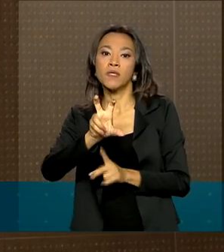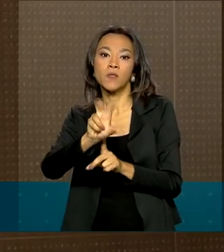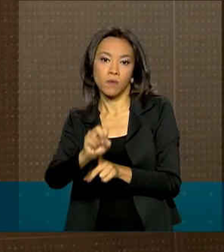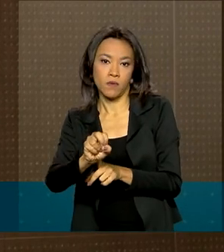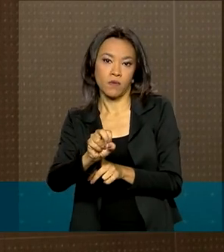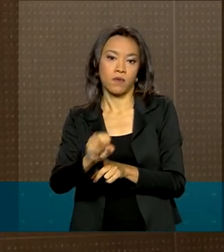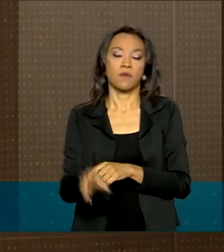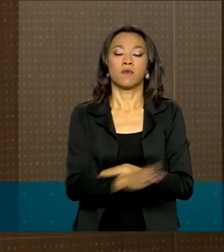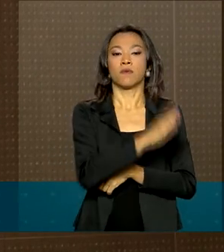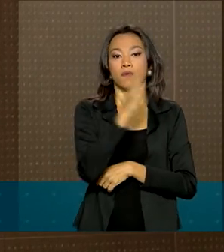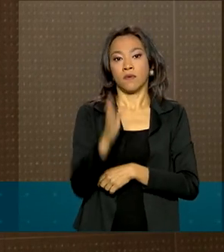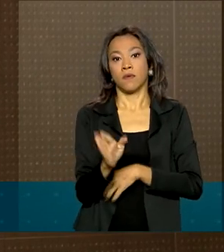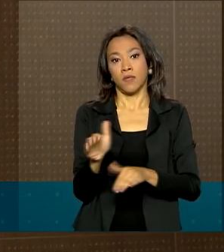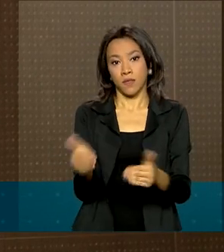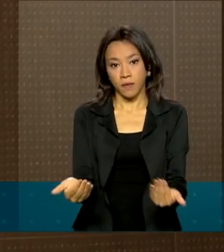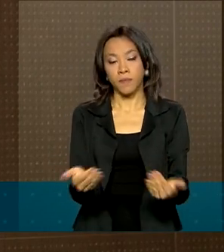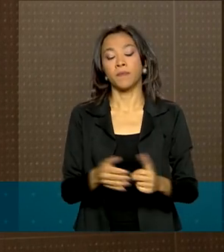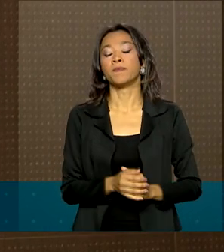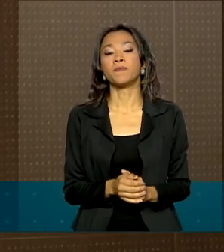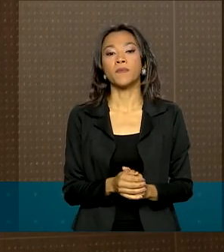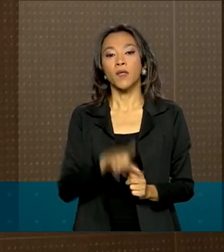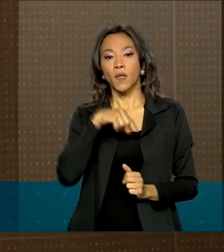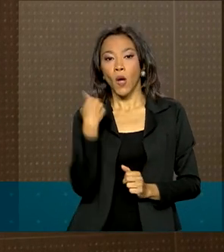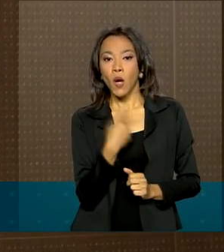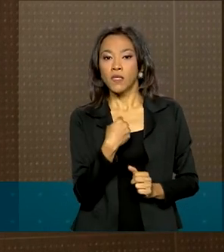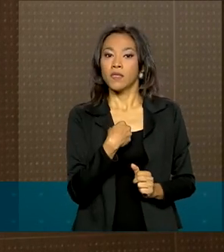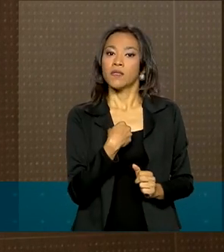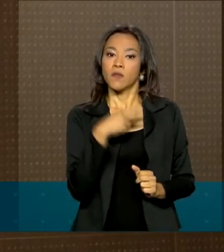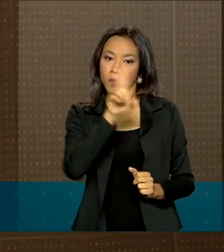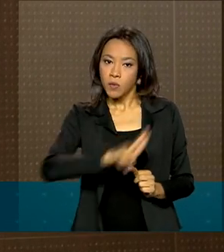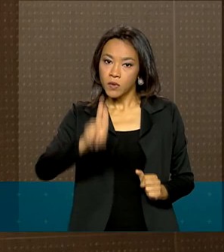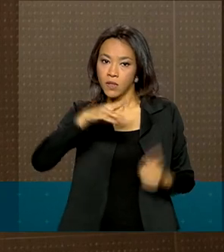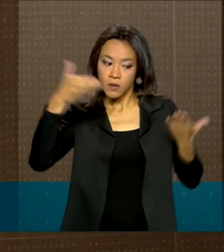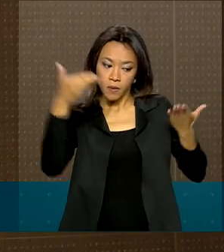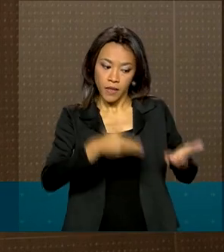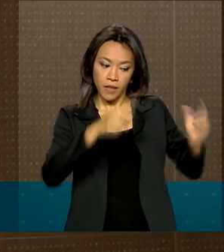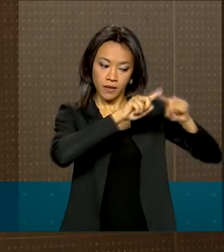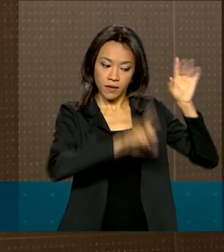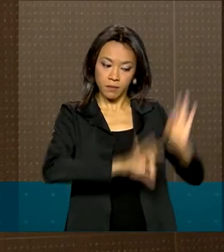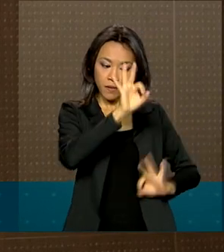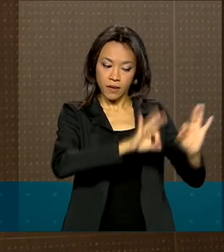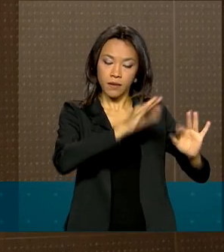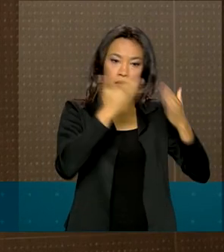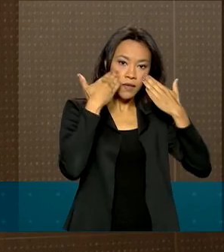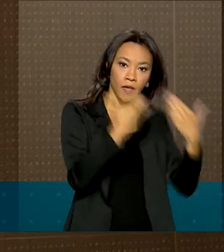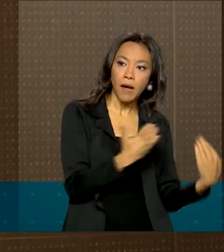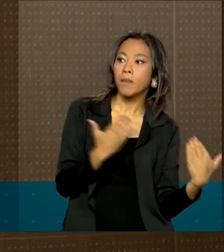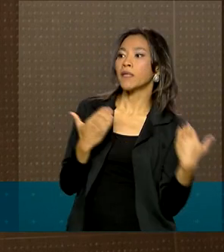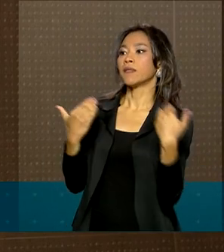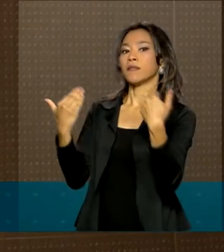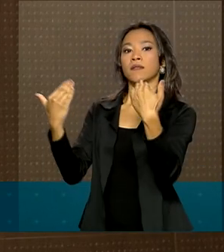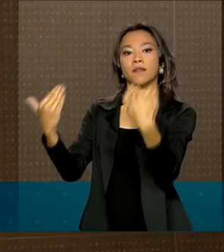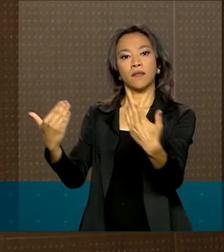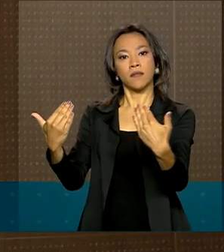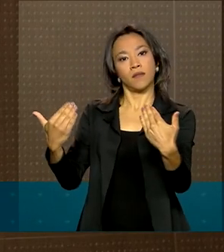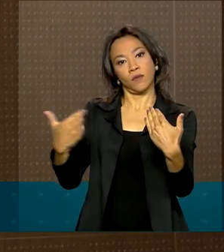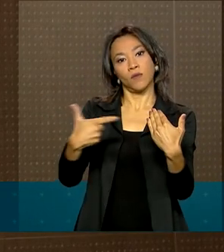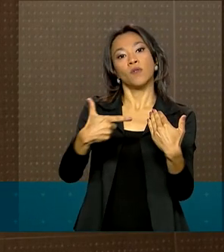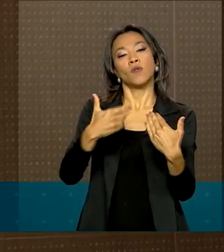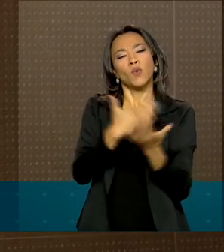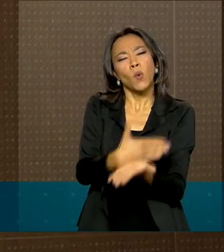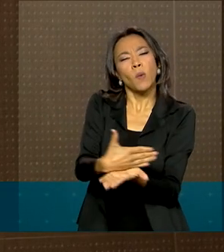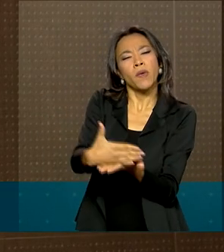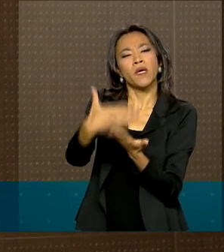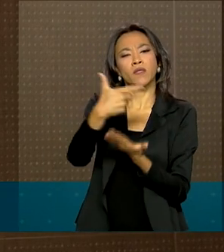resgatamos esse plano e apresentamos ele no início de 2020.